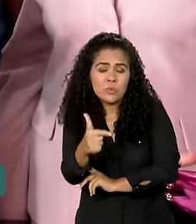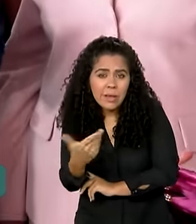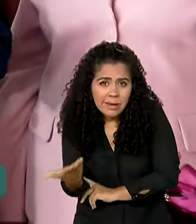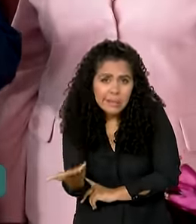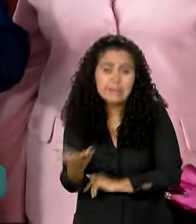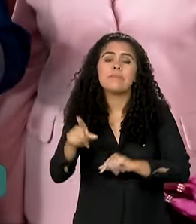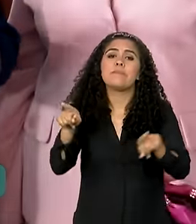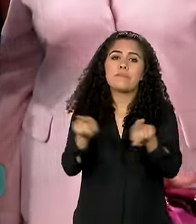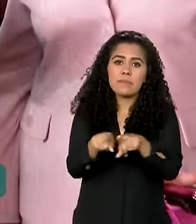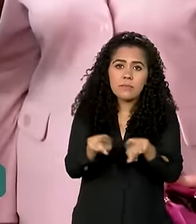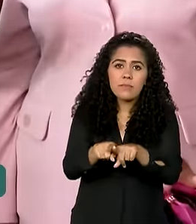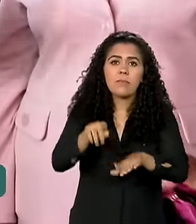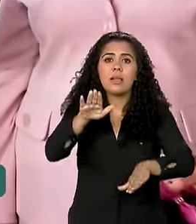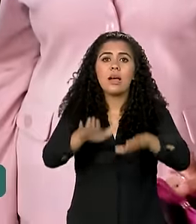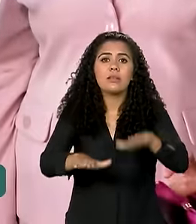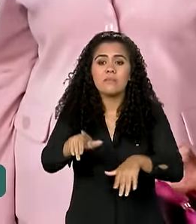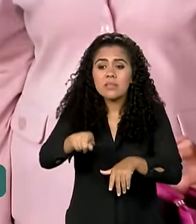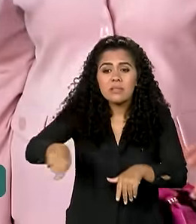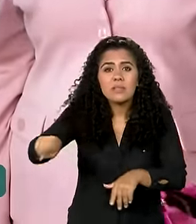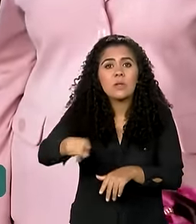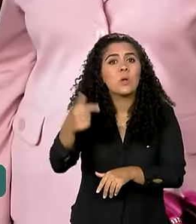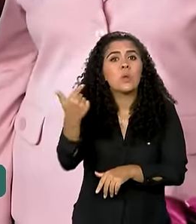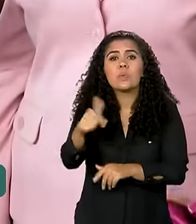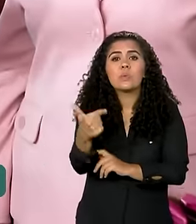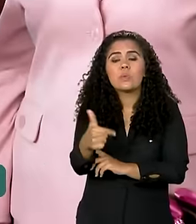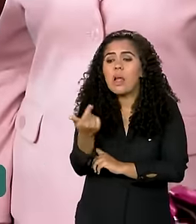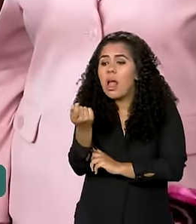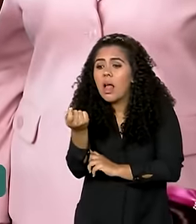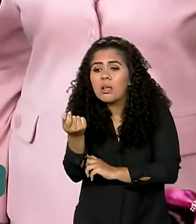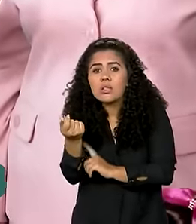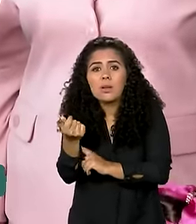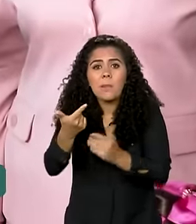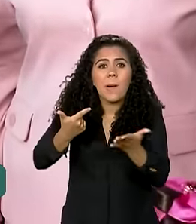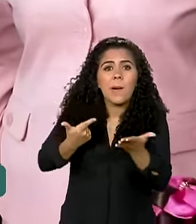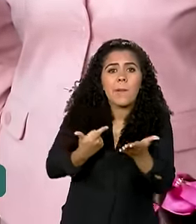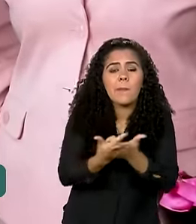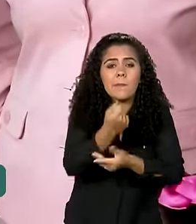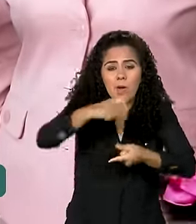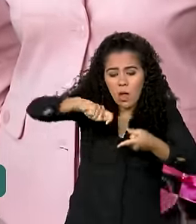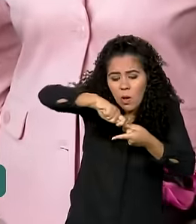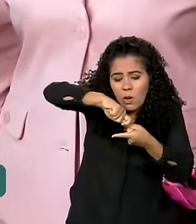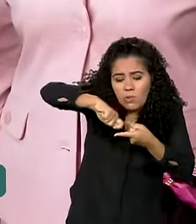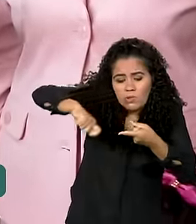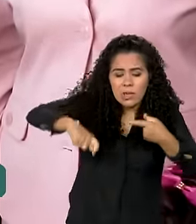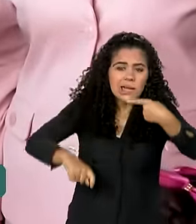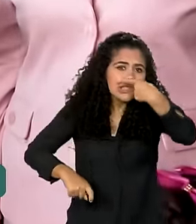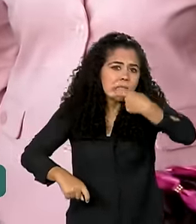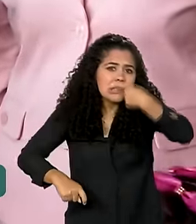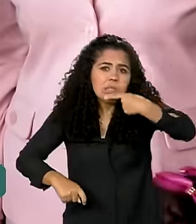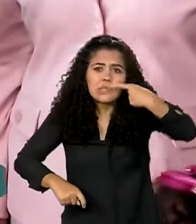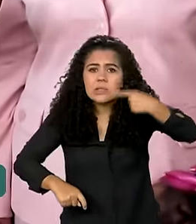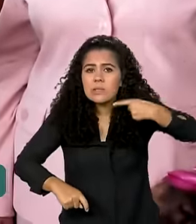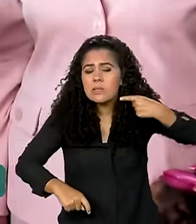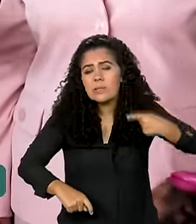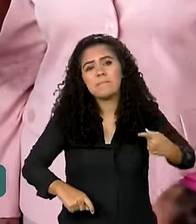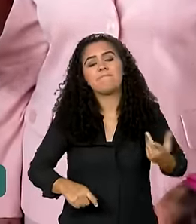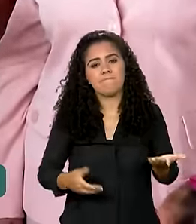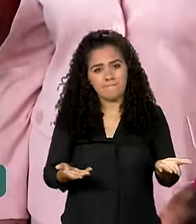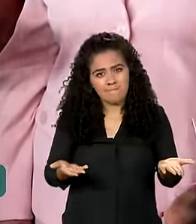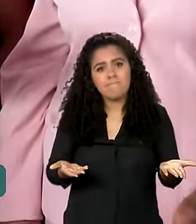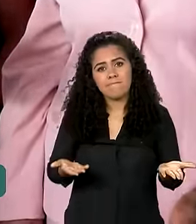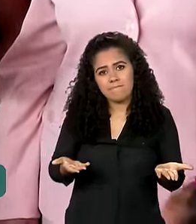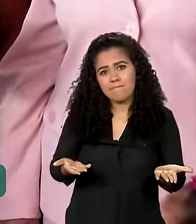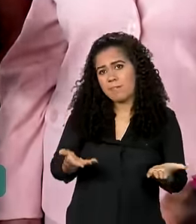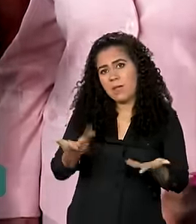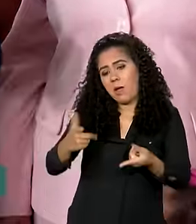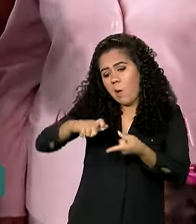às vezes, as pessoas não tinham sequer recursos para comprar os instrumentos para a gente escovar os dentes. Uma